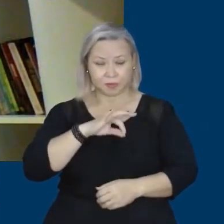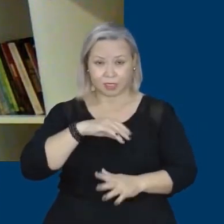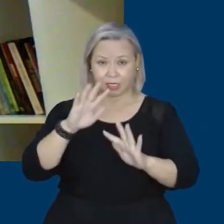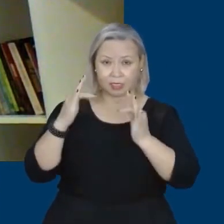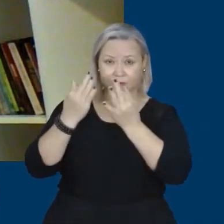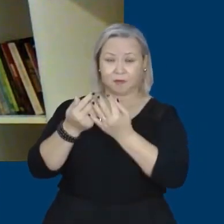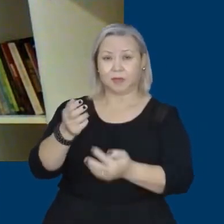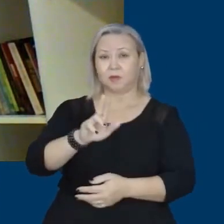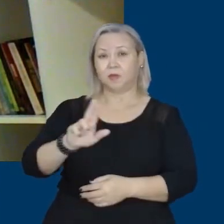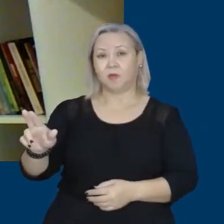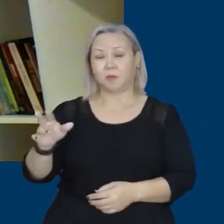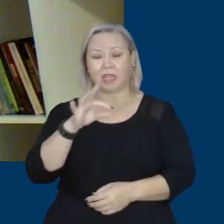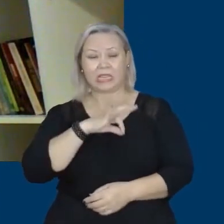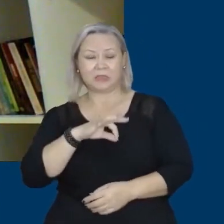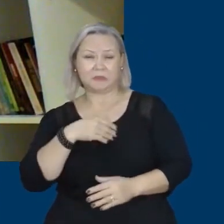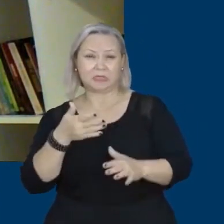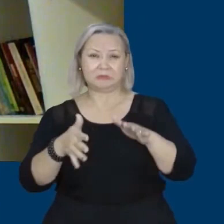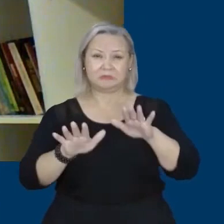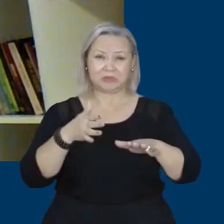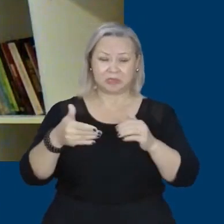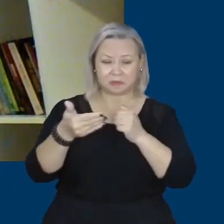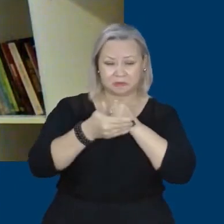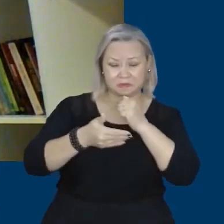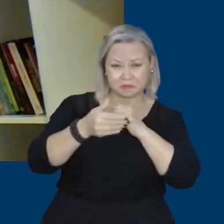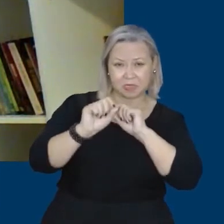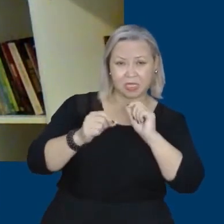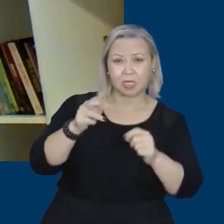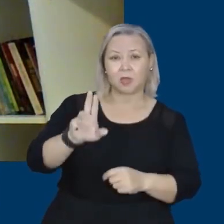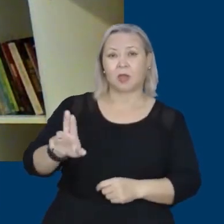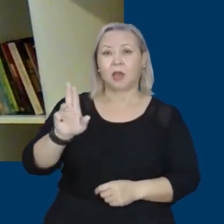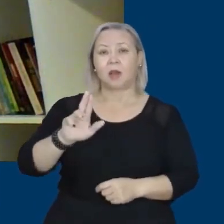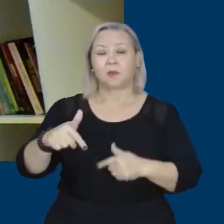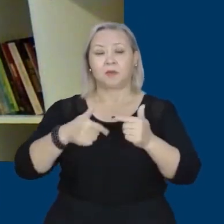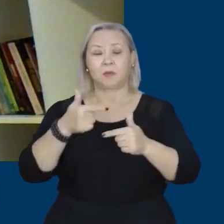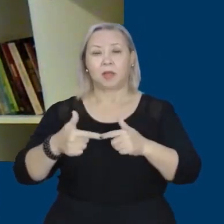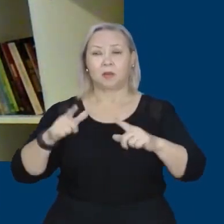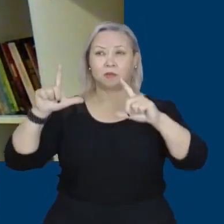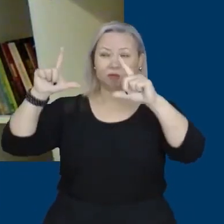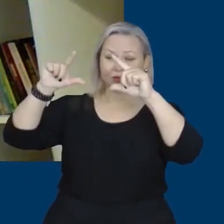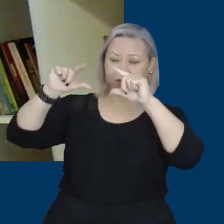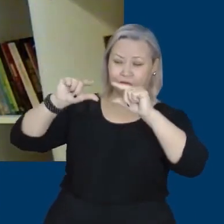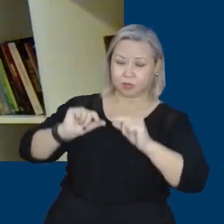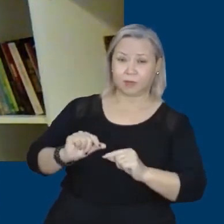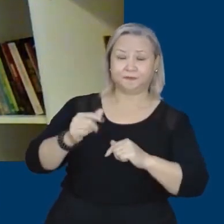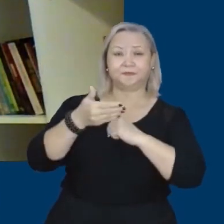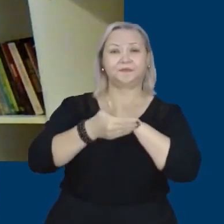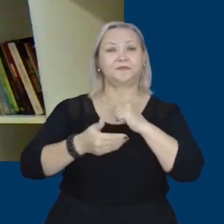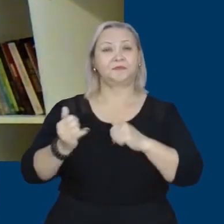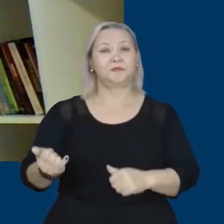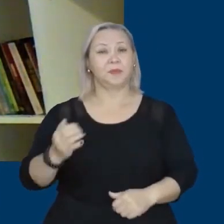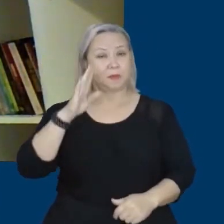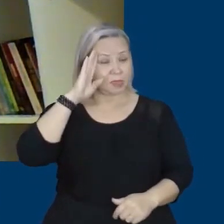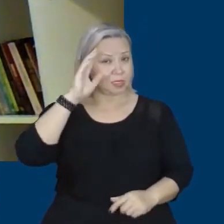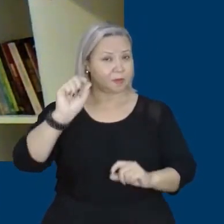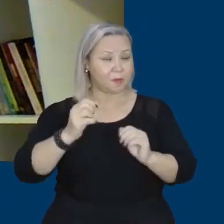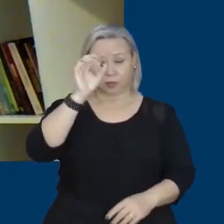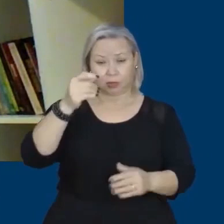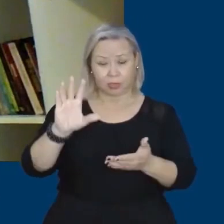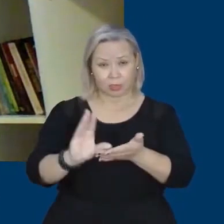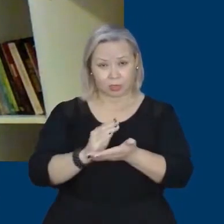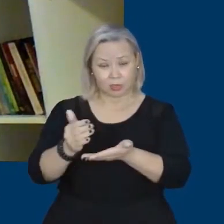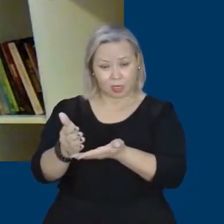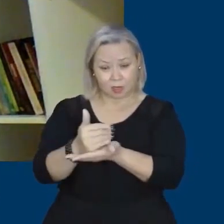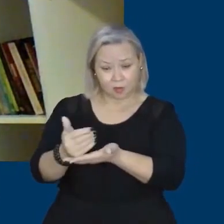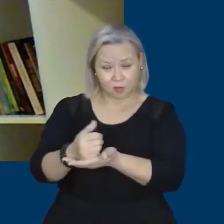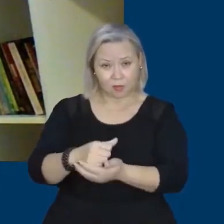o chamado rendimento médio usual do trabalhador brasileiro está em queda, fundamentalmente por conta de uma inflação ainda muito elevada